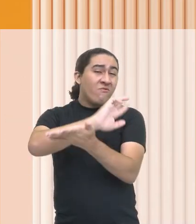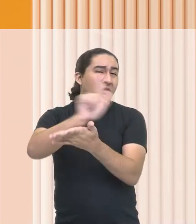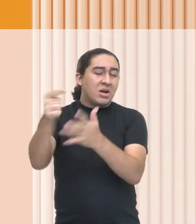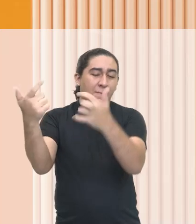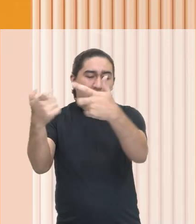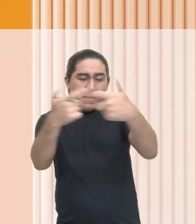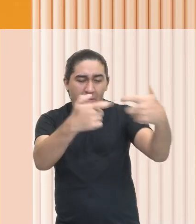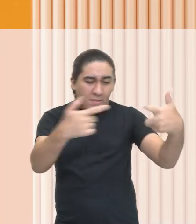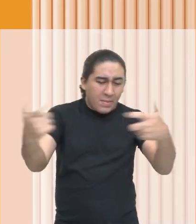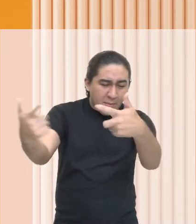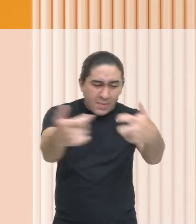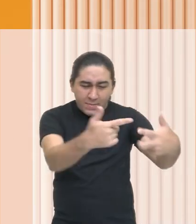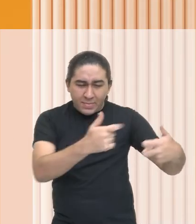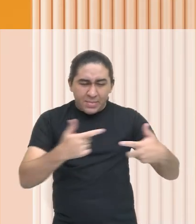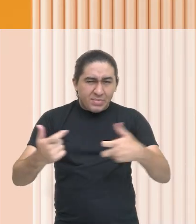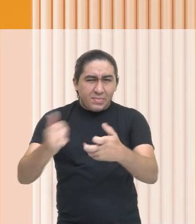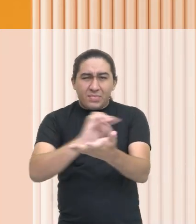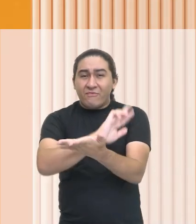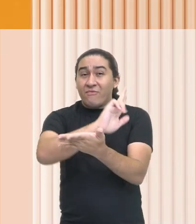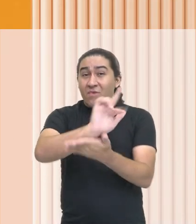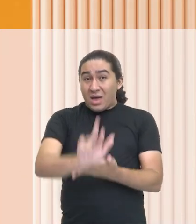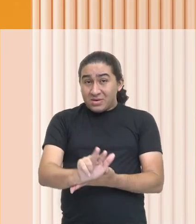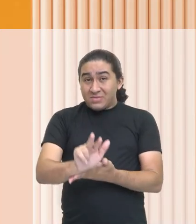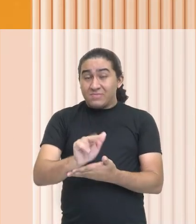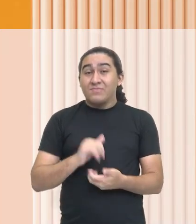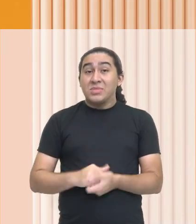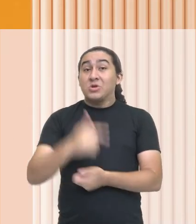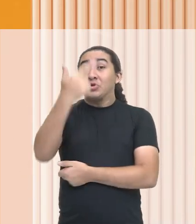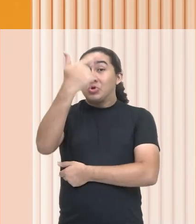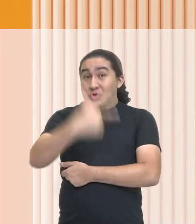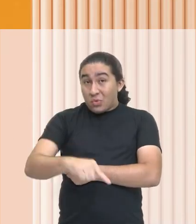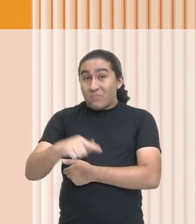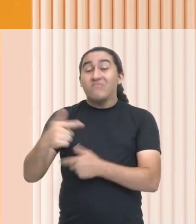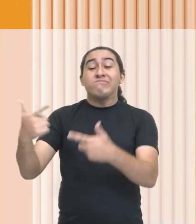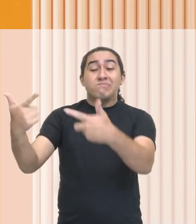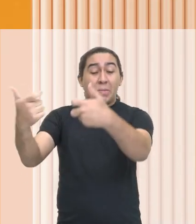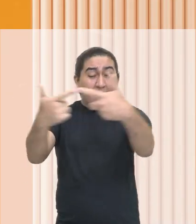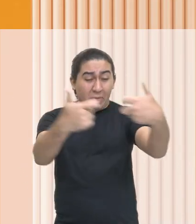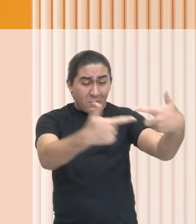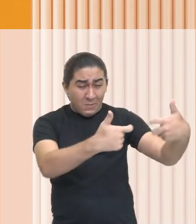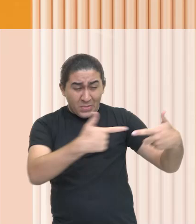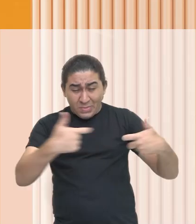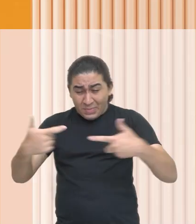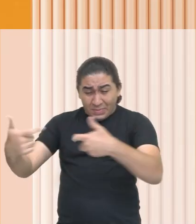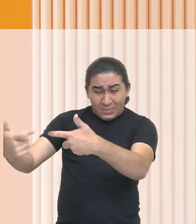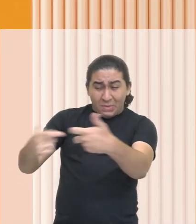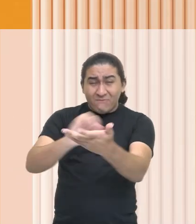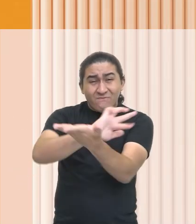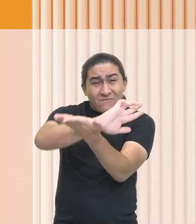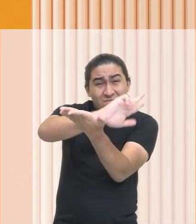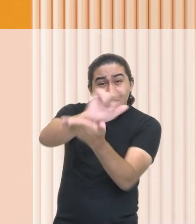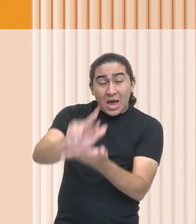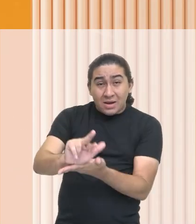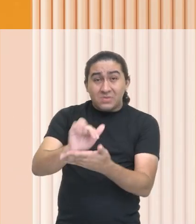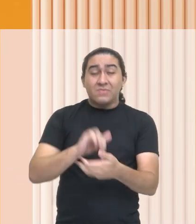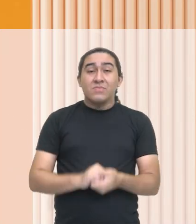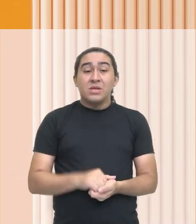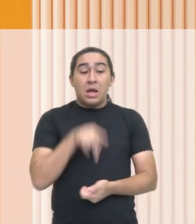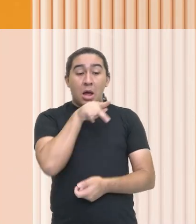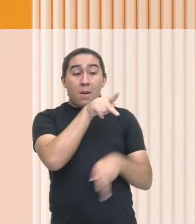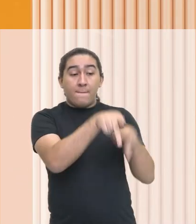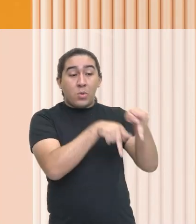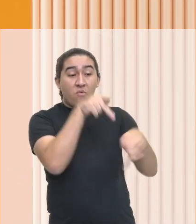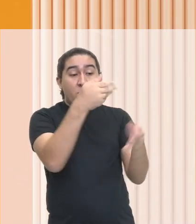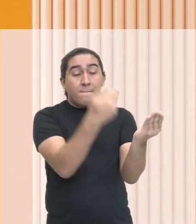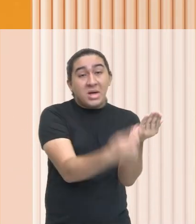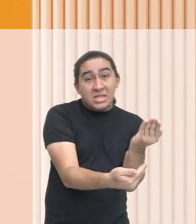e muitas e muitas, vou dizer mais uma vez, muitas guerras. E os povos que eram vencidos ou eram